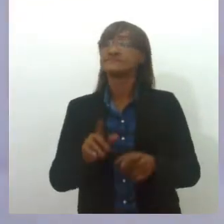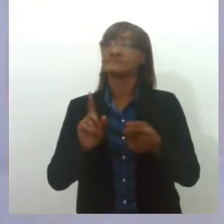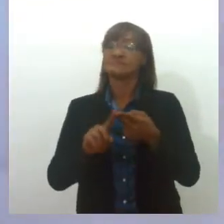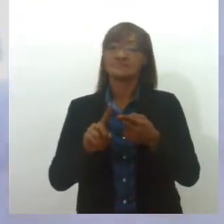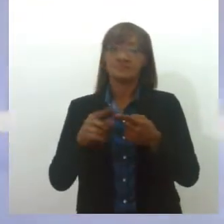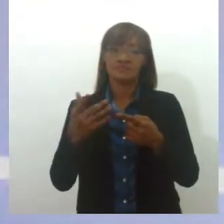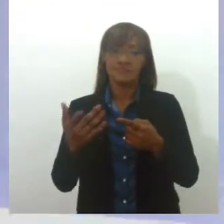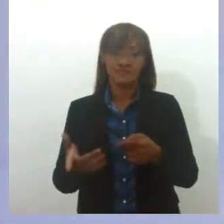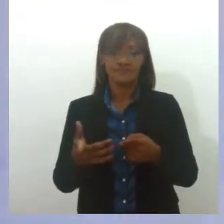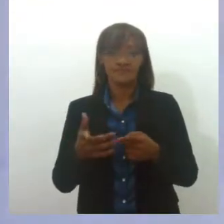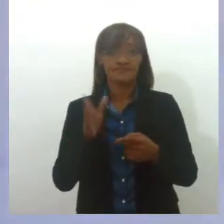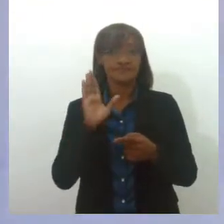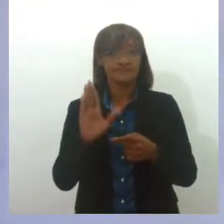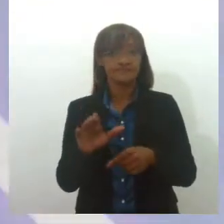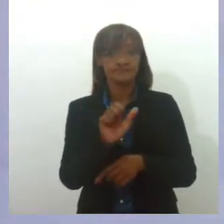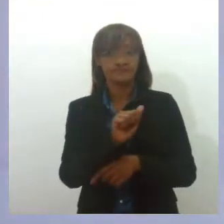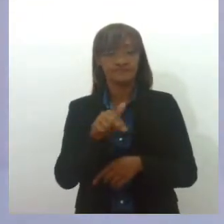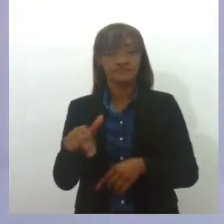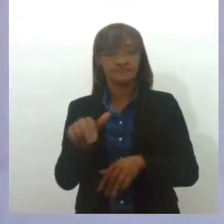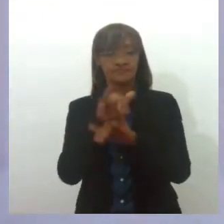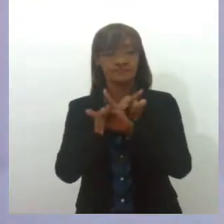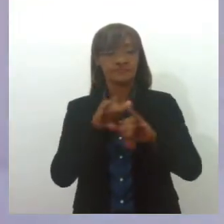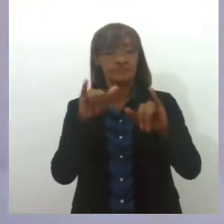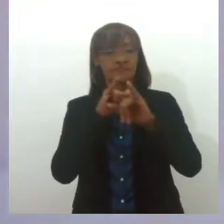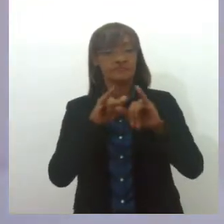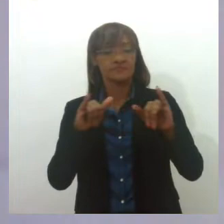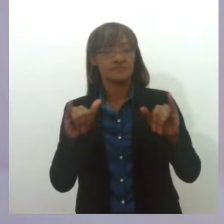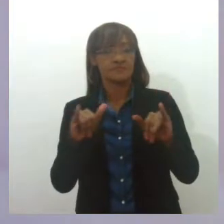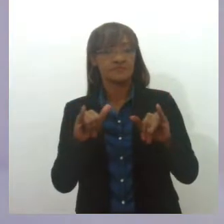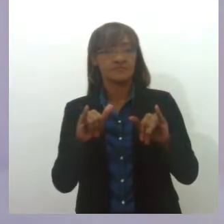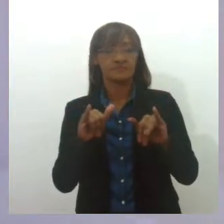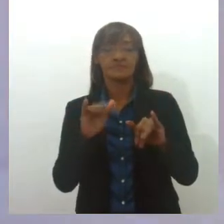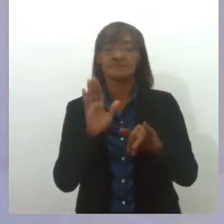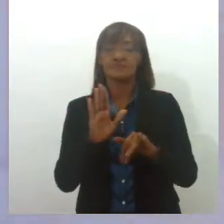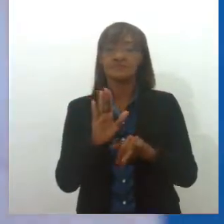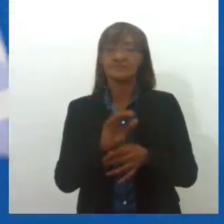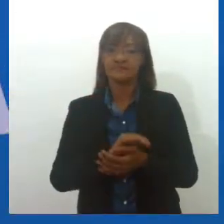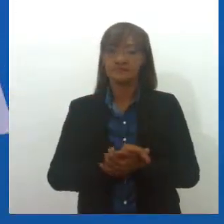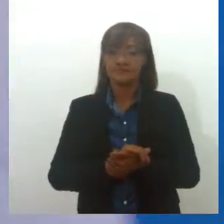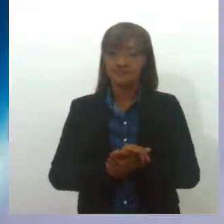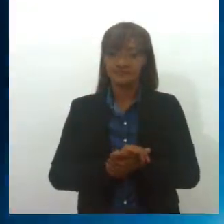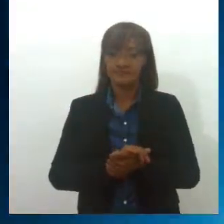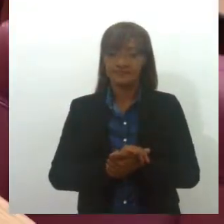informações do parlamento estadual com a agência de notícias Alese.